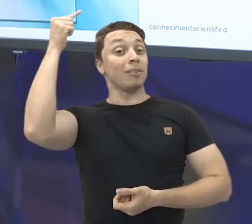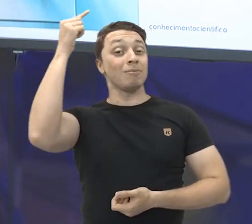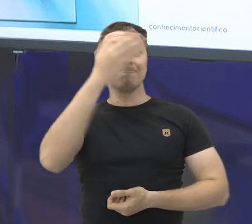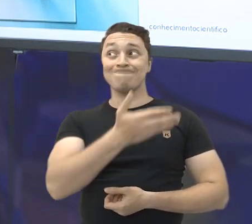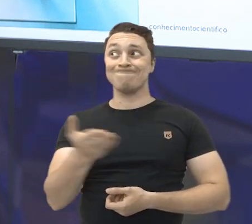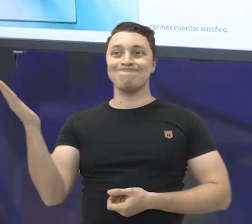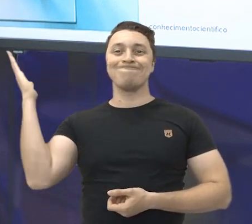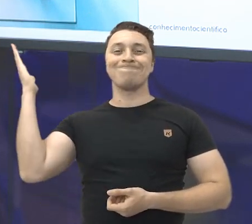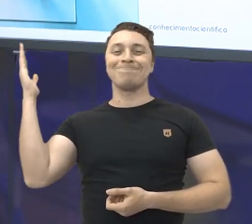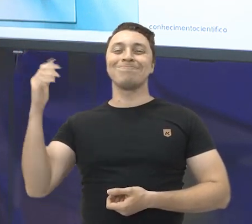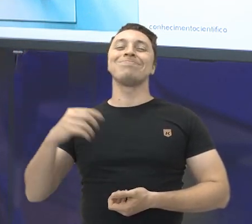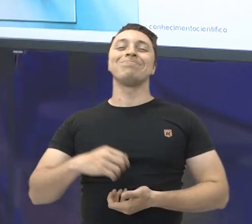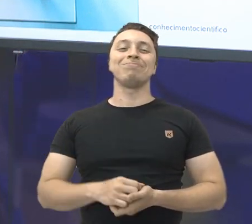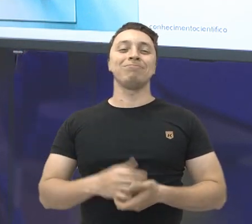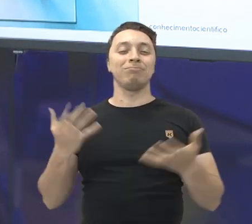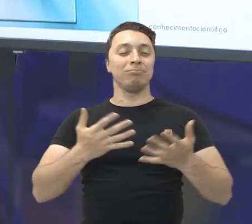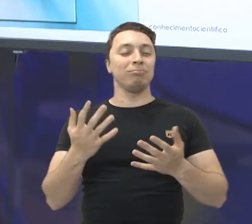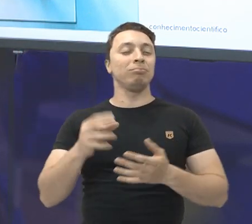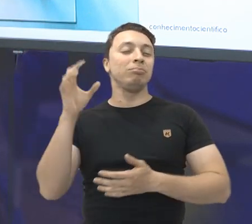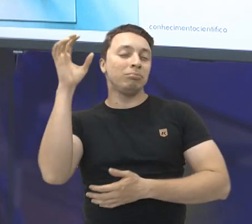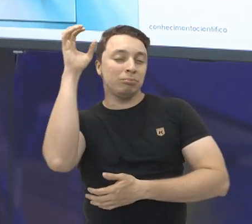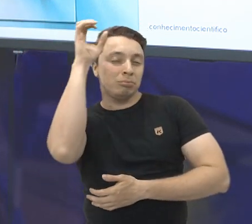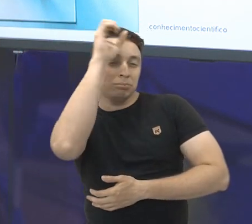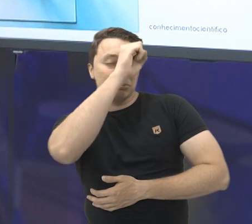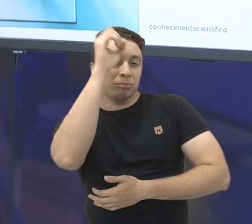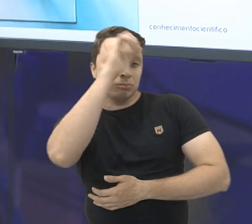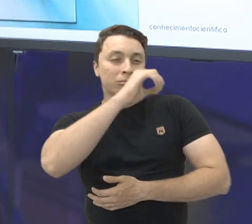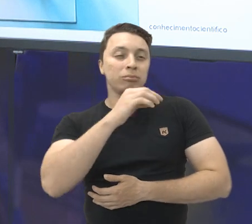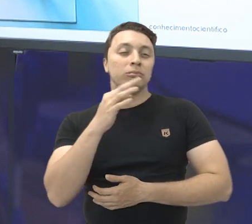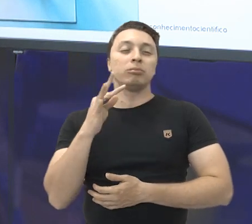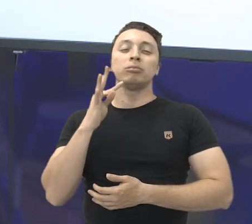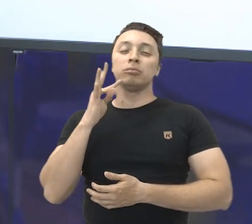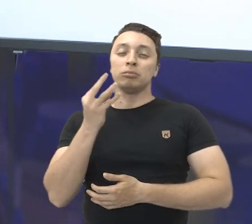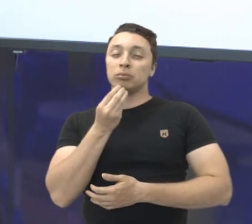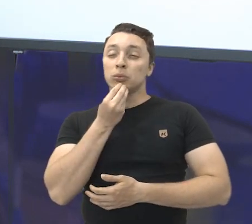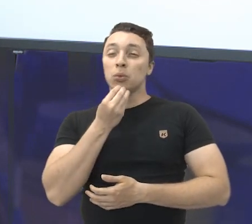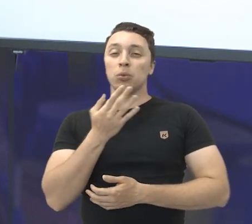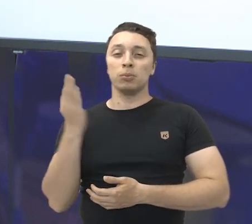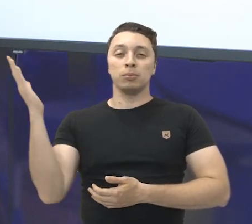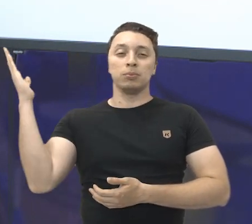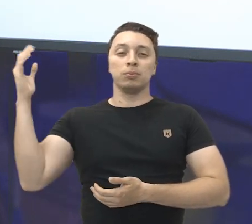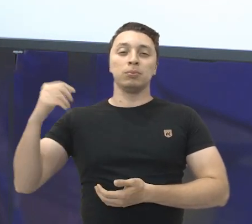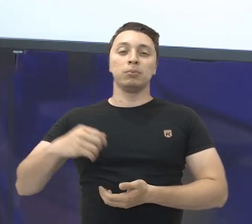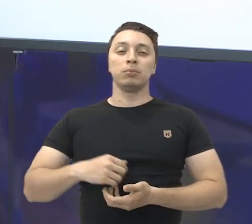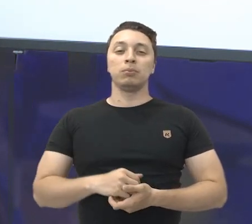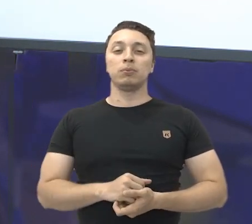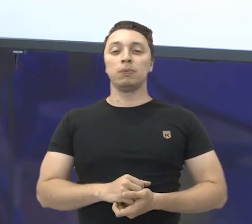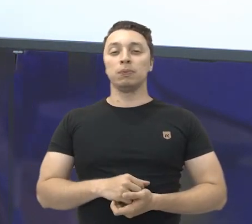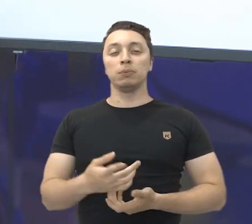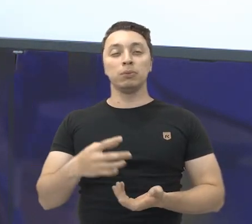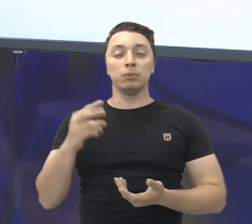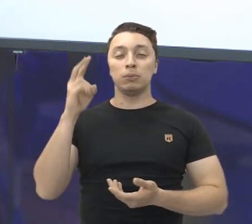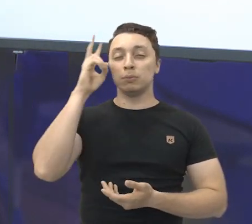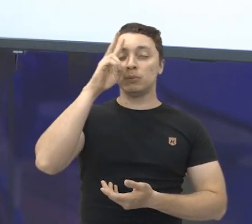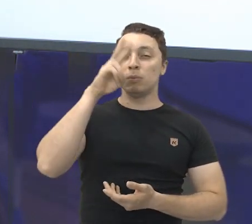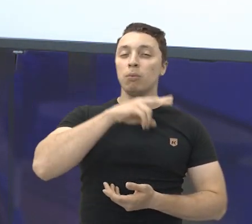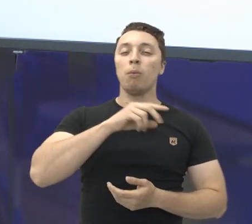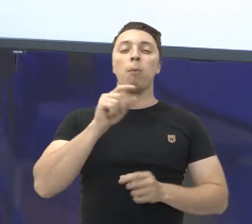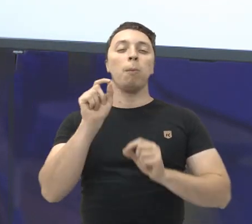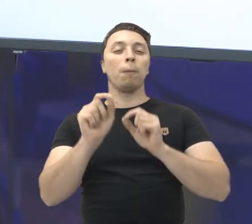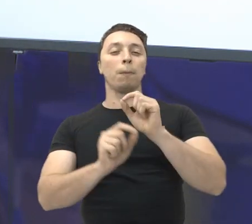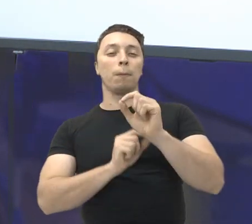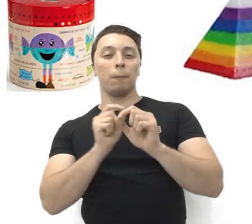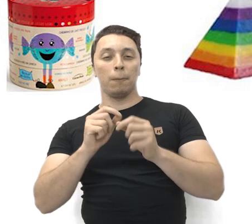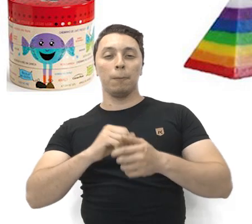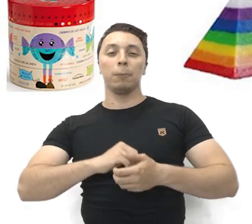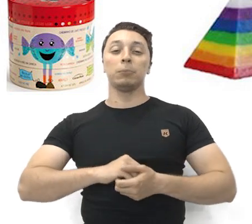continuidade a aperfeiçoar aqui o nosso conhecimento. Então vamos relembrar alguns sólidos geométricos que nós